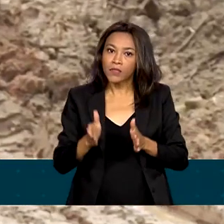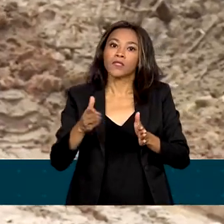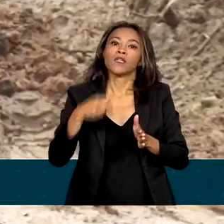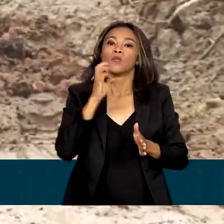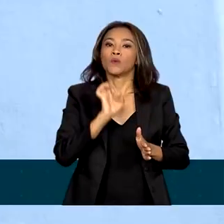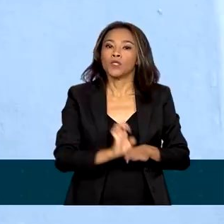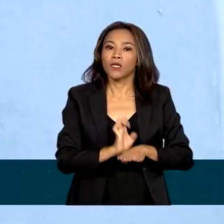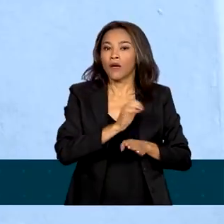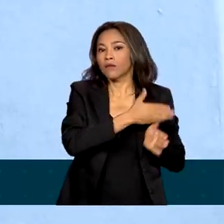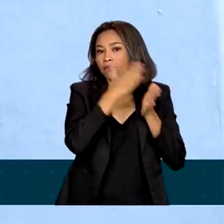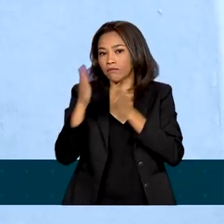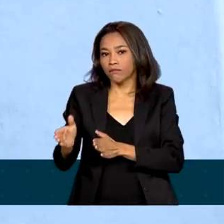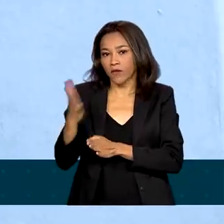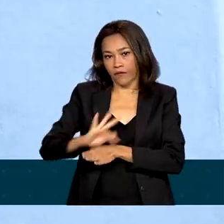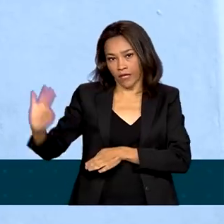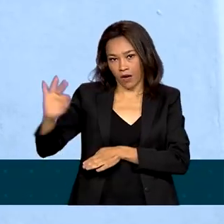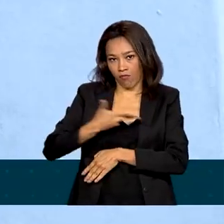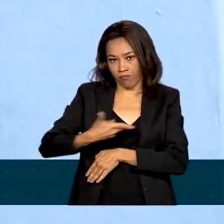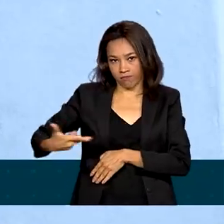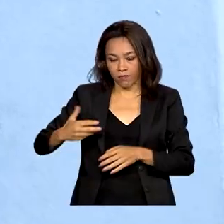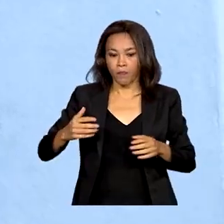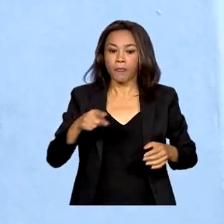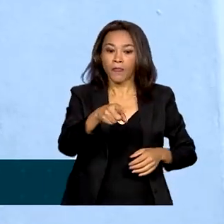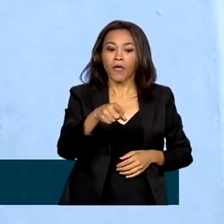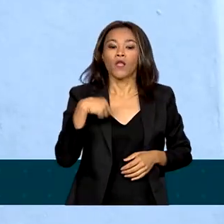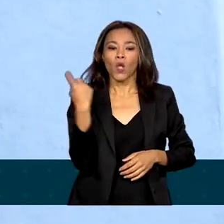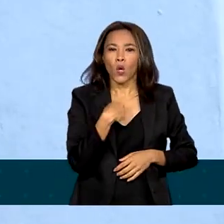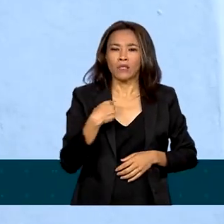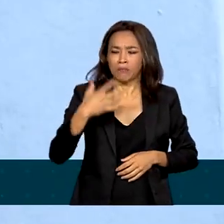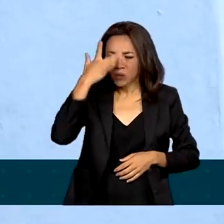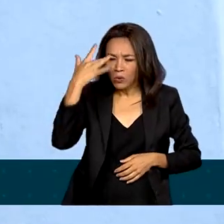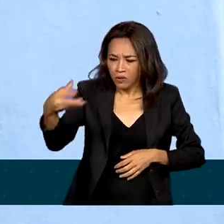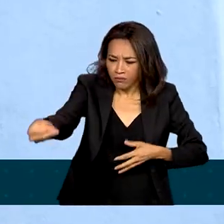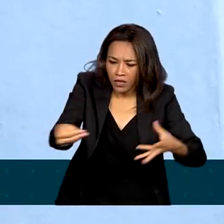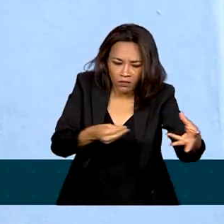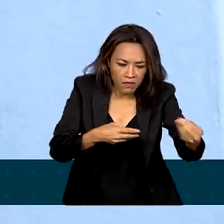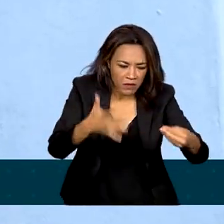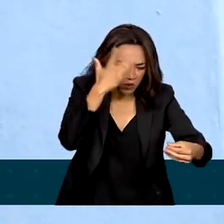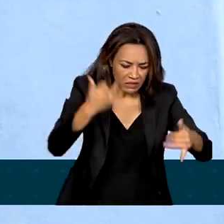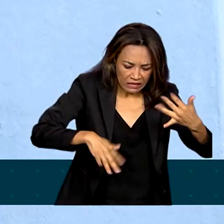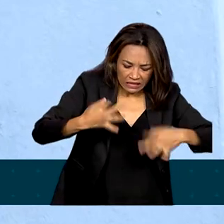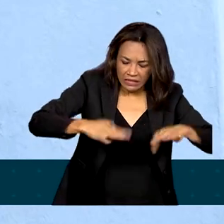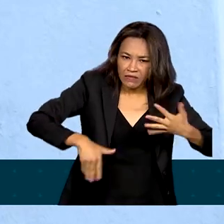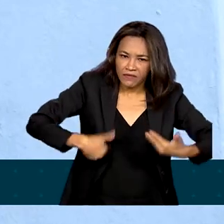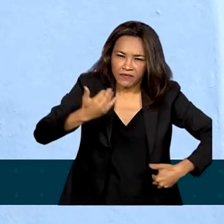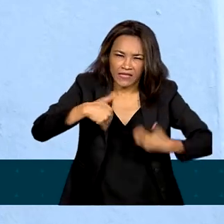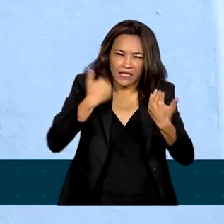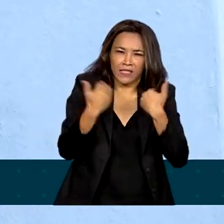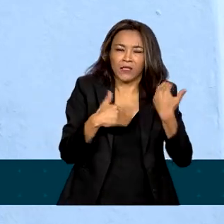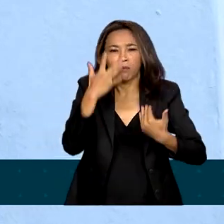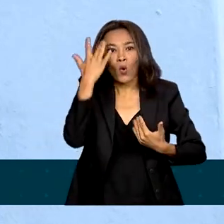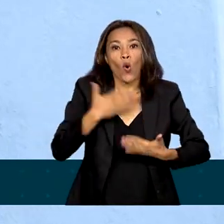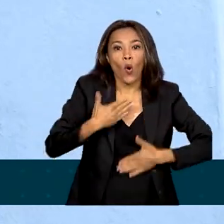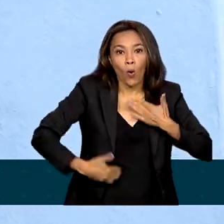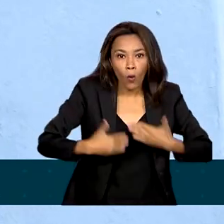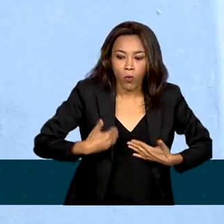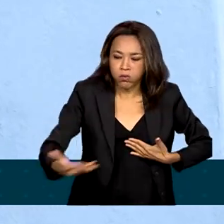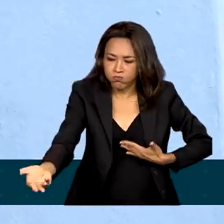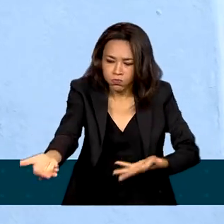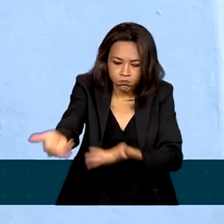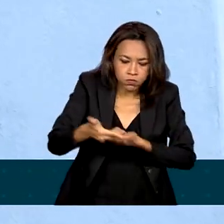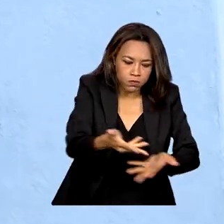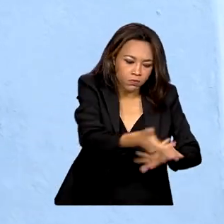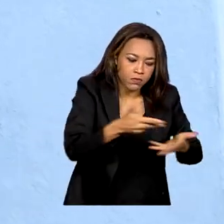federais. Evacuamos bastante feridos, removemos corpos, estamos prestando apoio logístico, estamos colocando